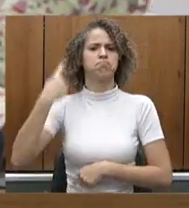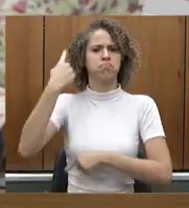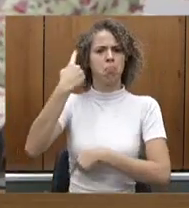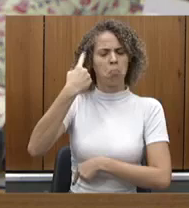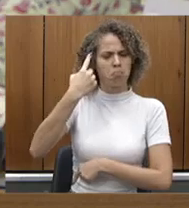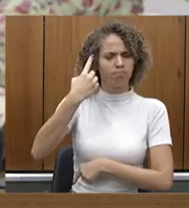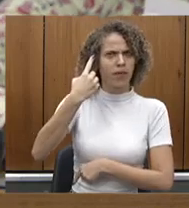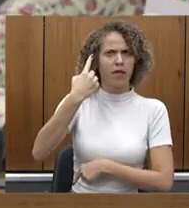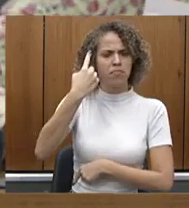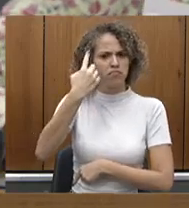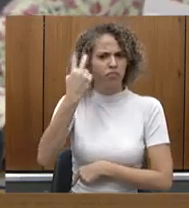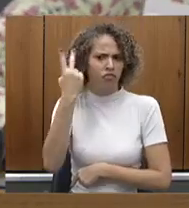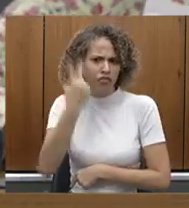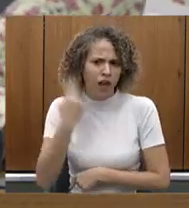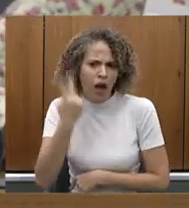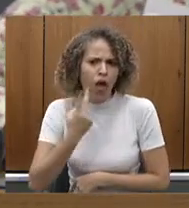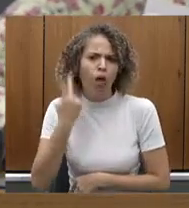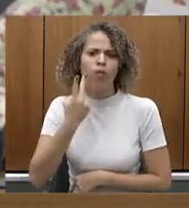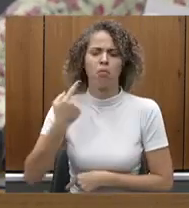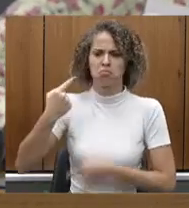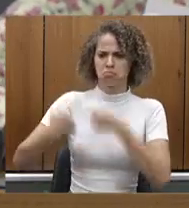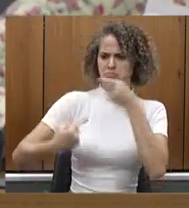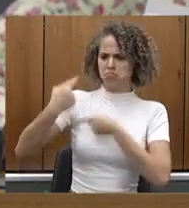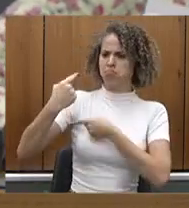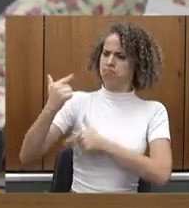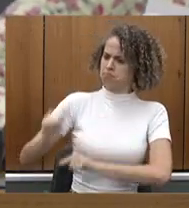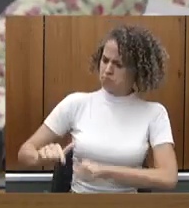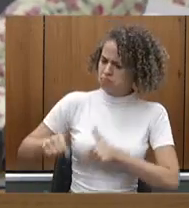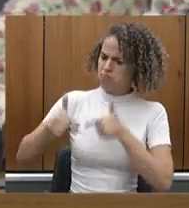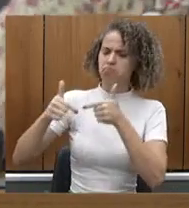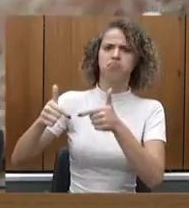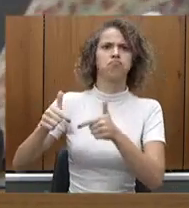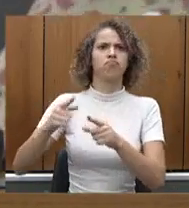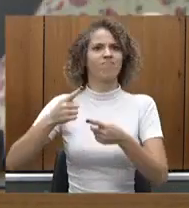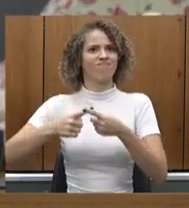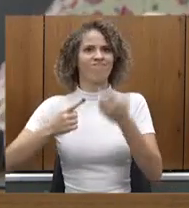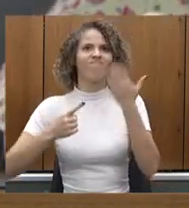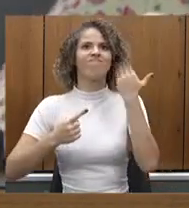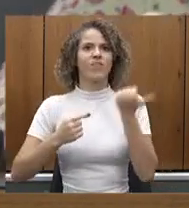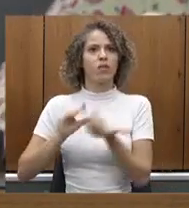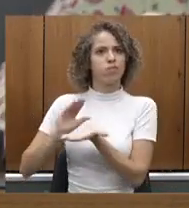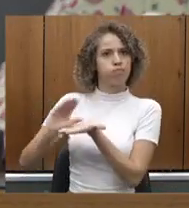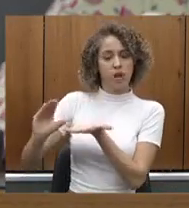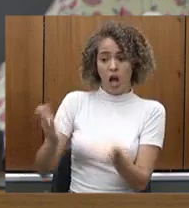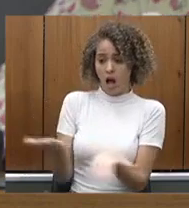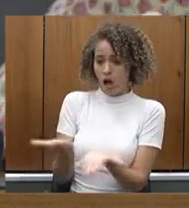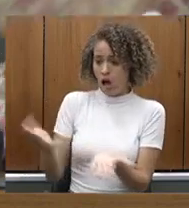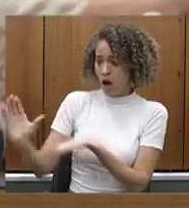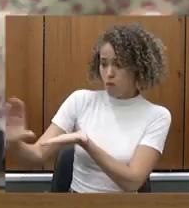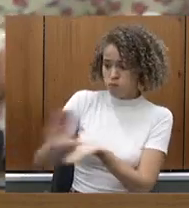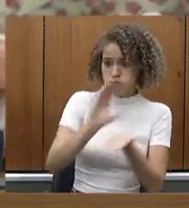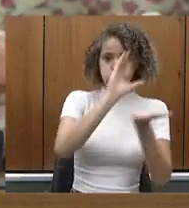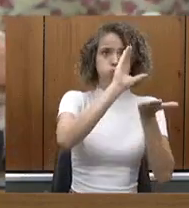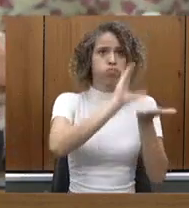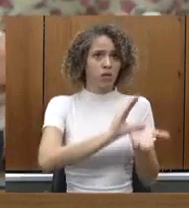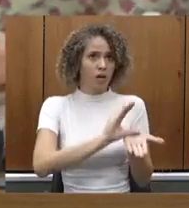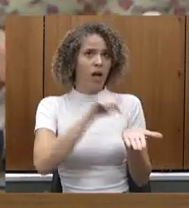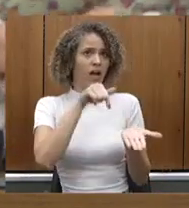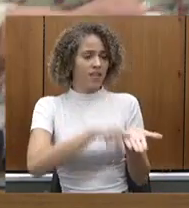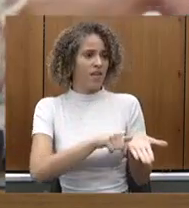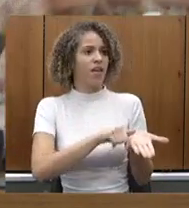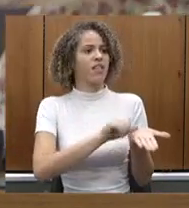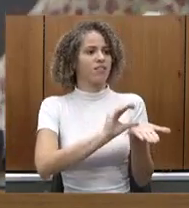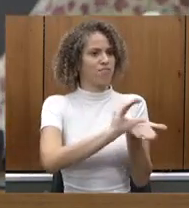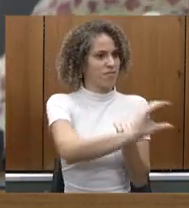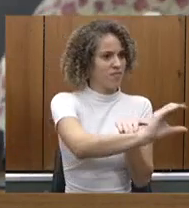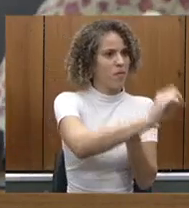comunitárias realmente reconhecendo o trabalho da Secretaria porque realmente os recursos chegam hoje na conta das prefeituras das